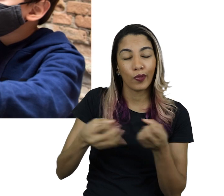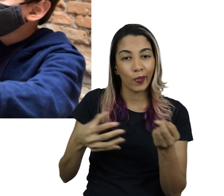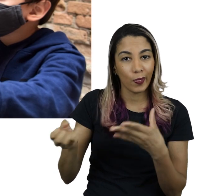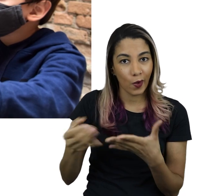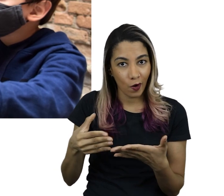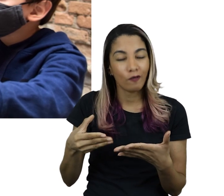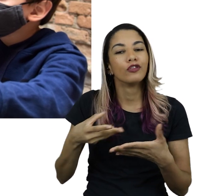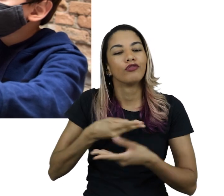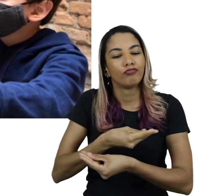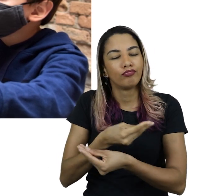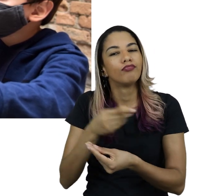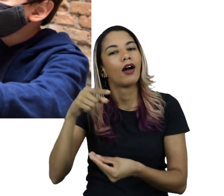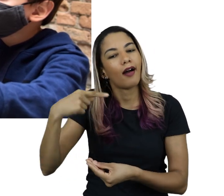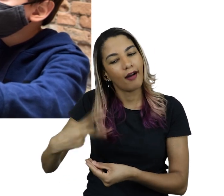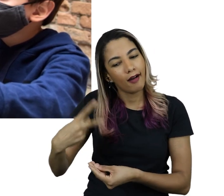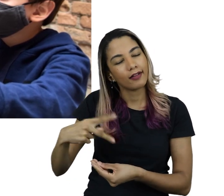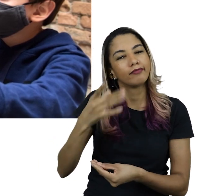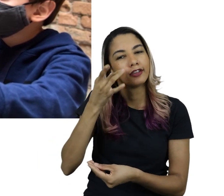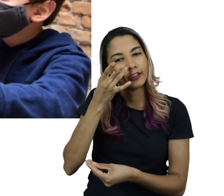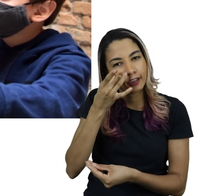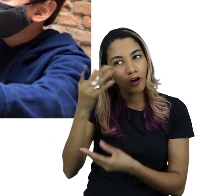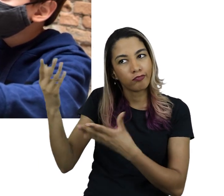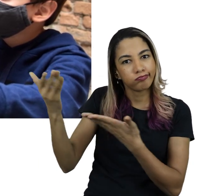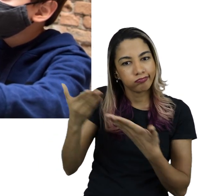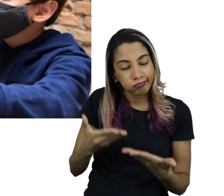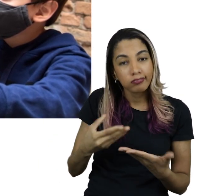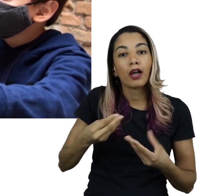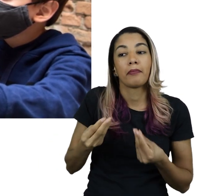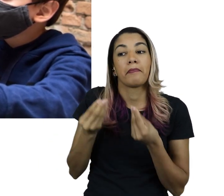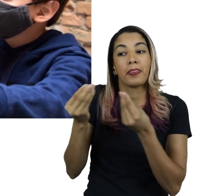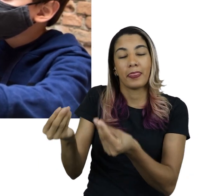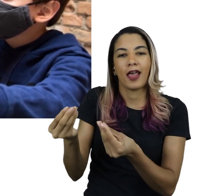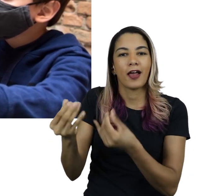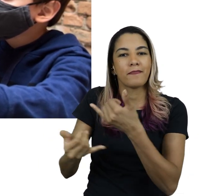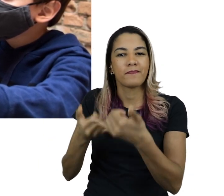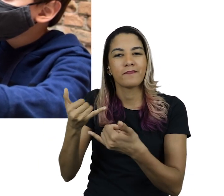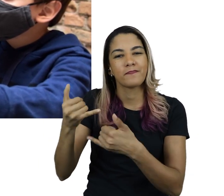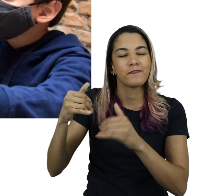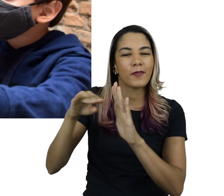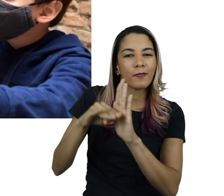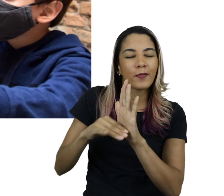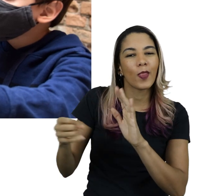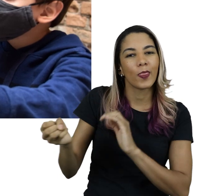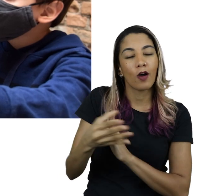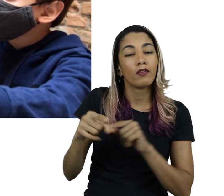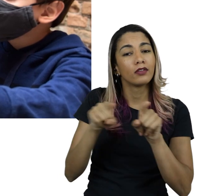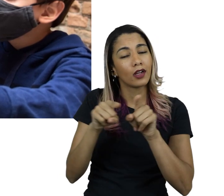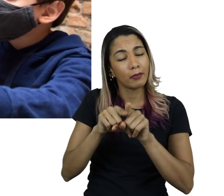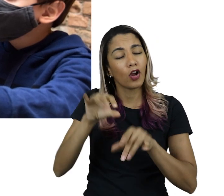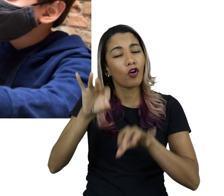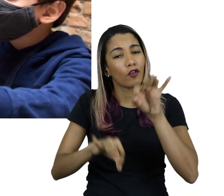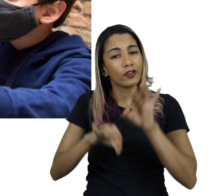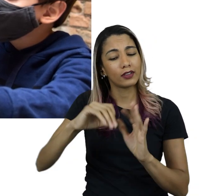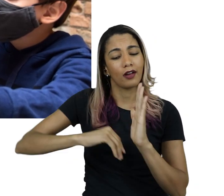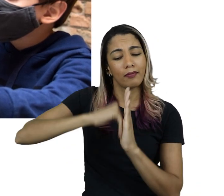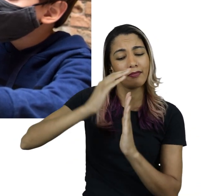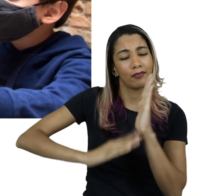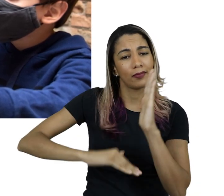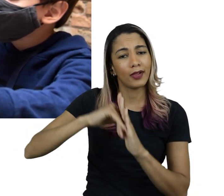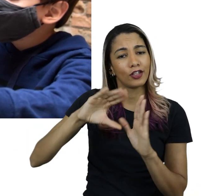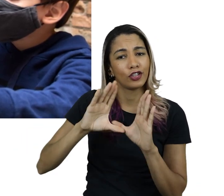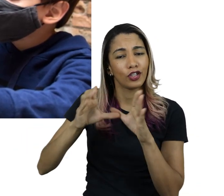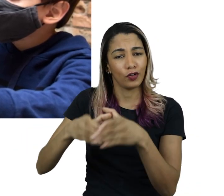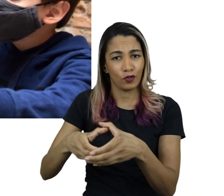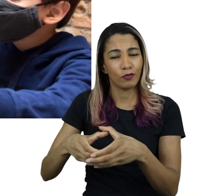investigativos no material distribuído às famílias na recepção e transformamos a ilha de atividades em oficinas plásticas